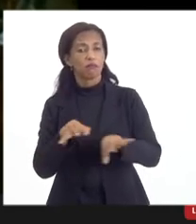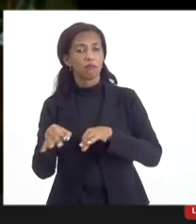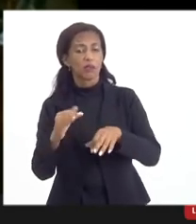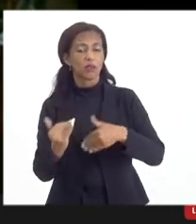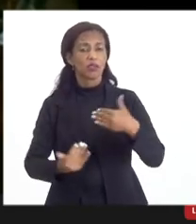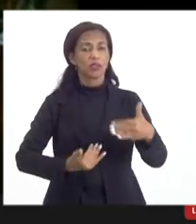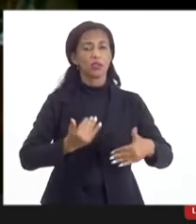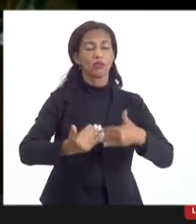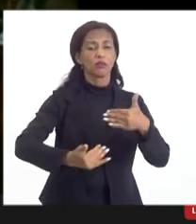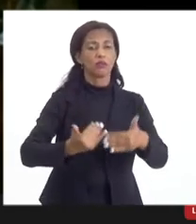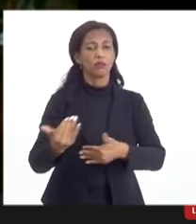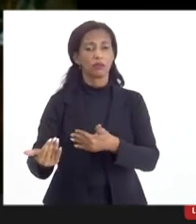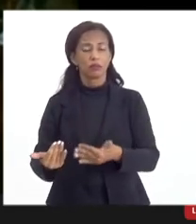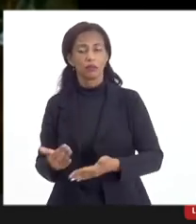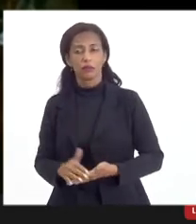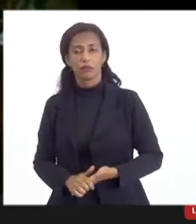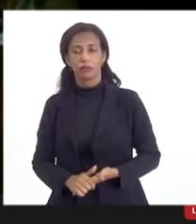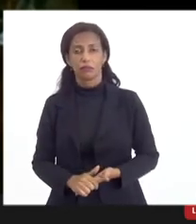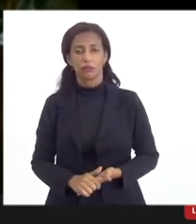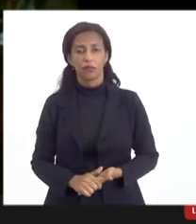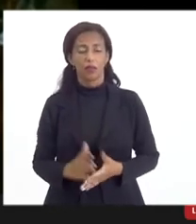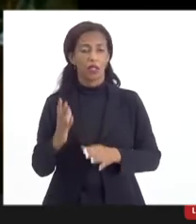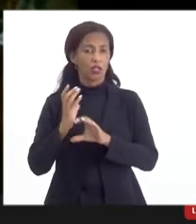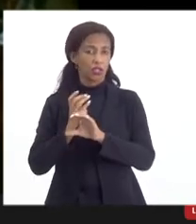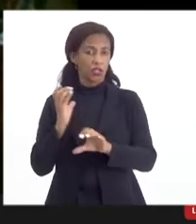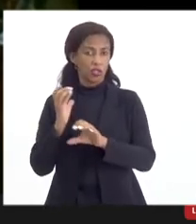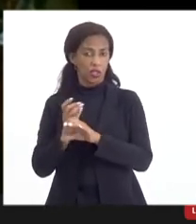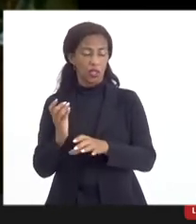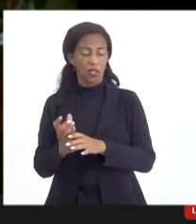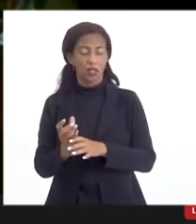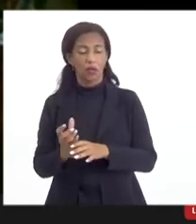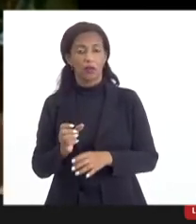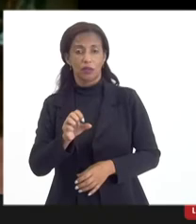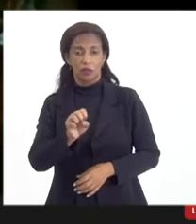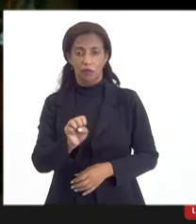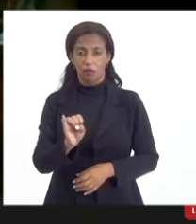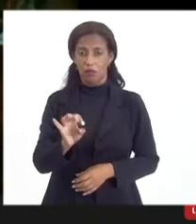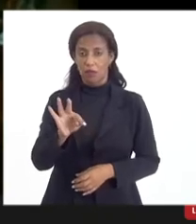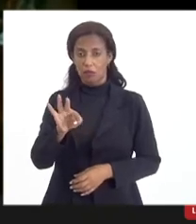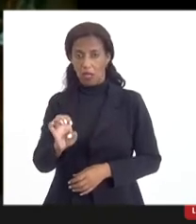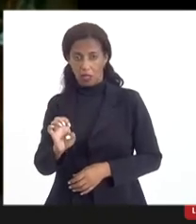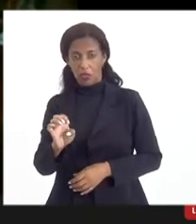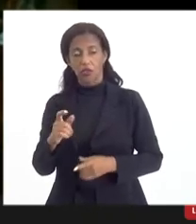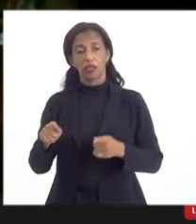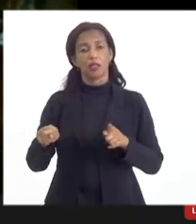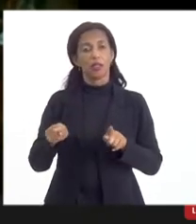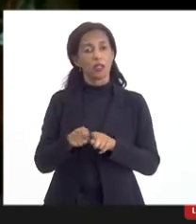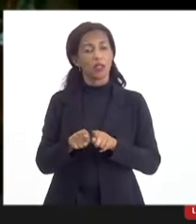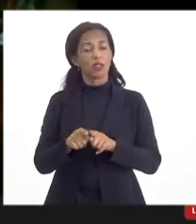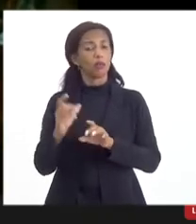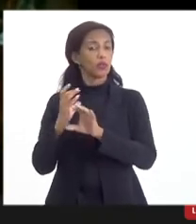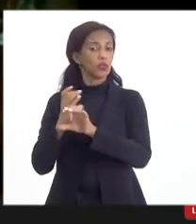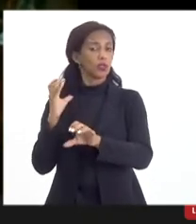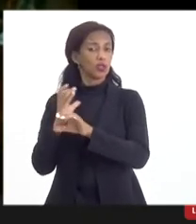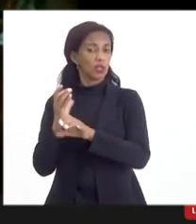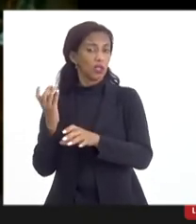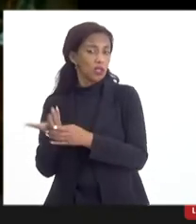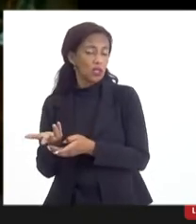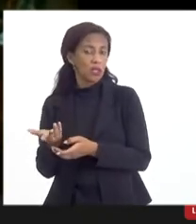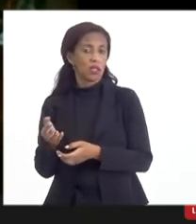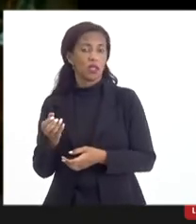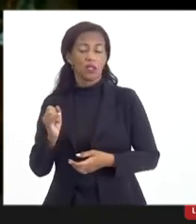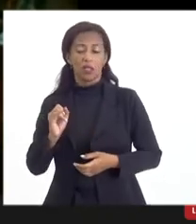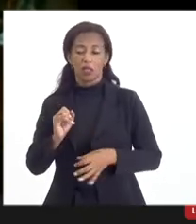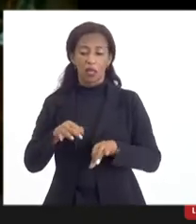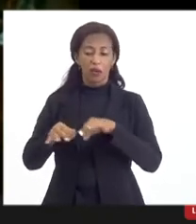desenvolvimento da engenharia. Então, você tem o site, tem a engenharia, aí a probabilidade de se obter